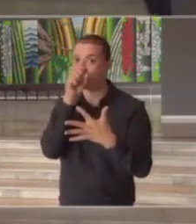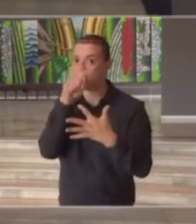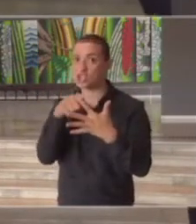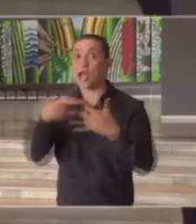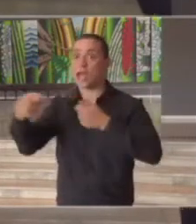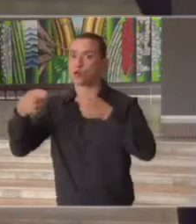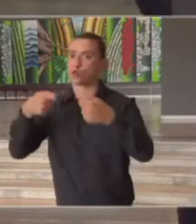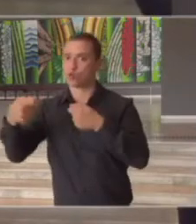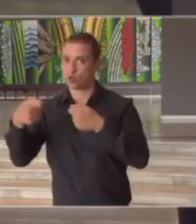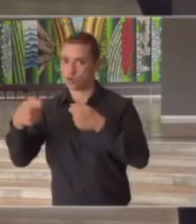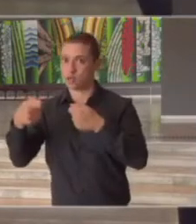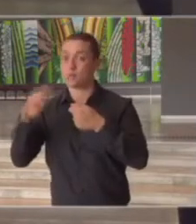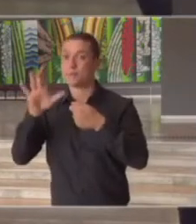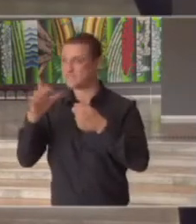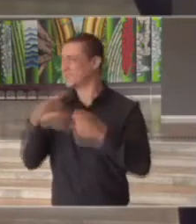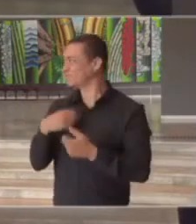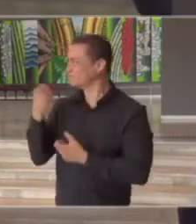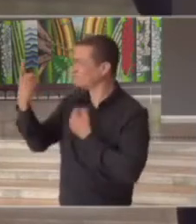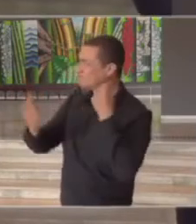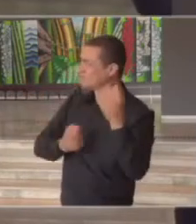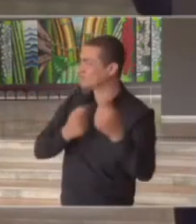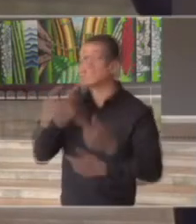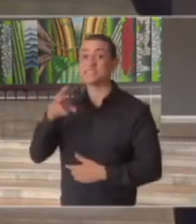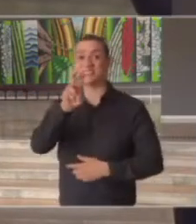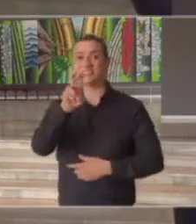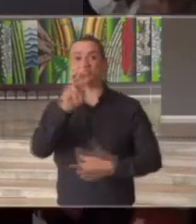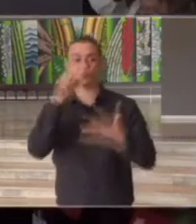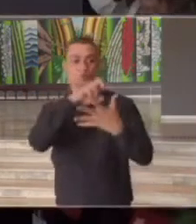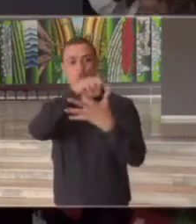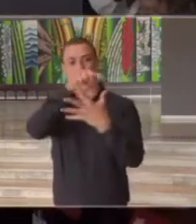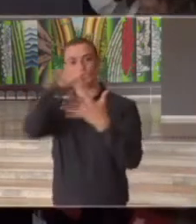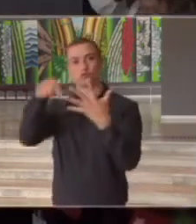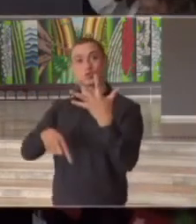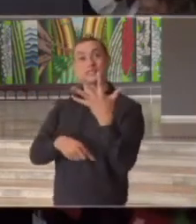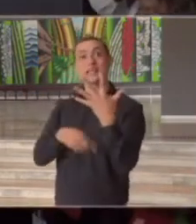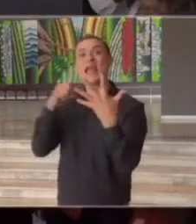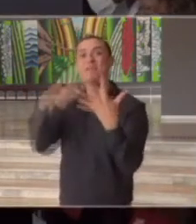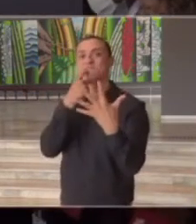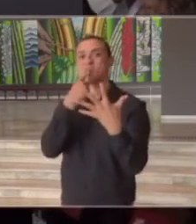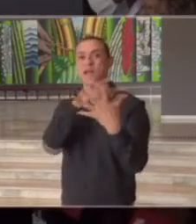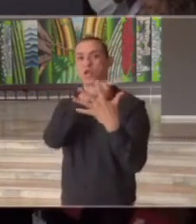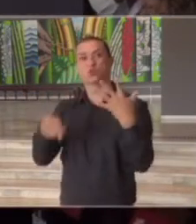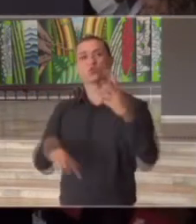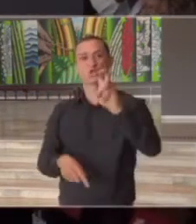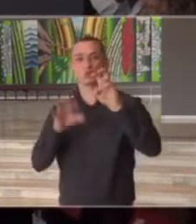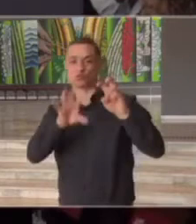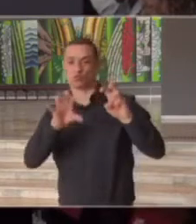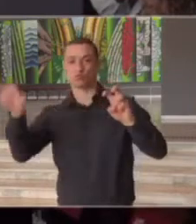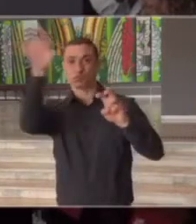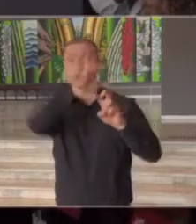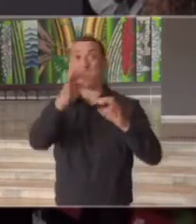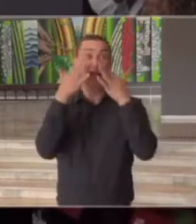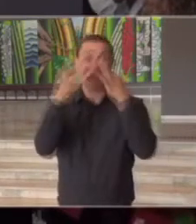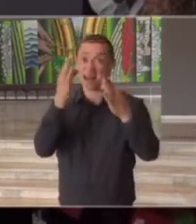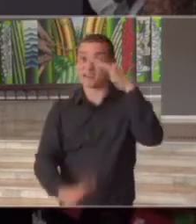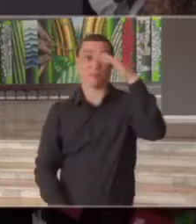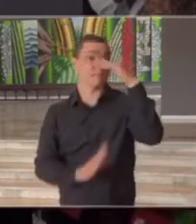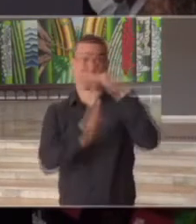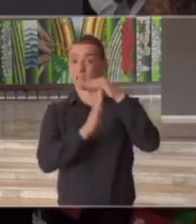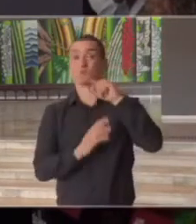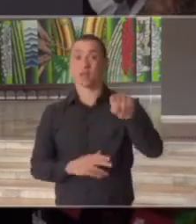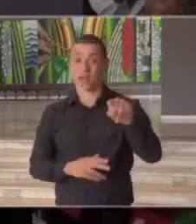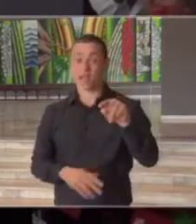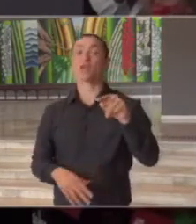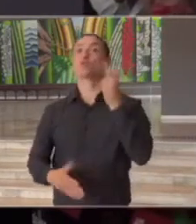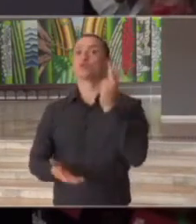de controle mas nós temos aqui cinco regiões na fase vermelha que é a fase de alerta onde nós temos